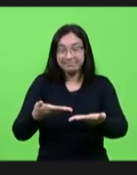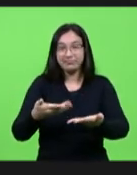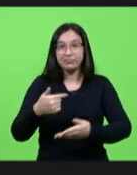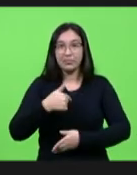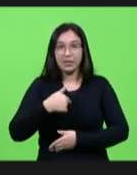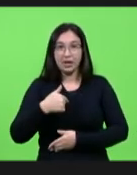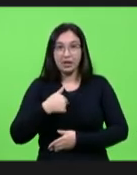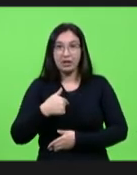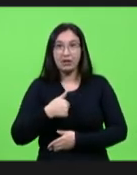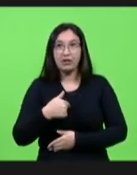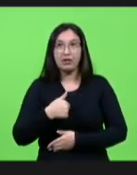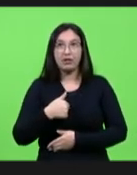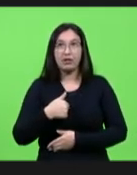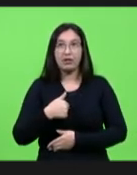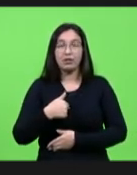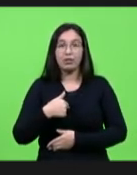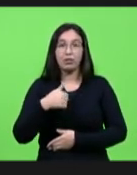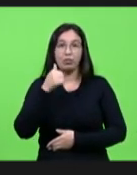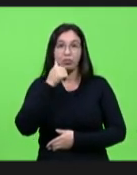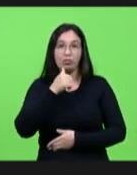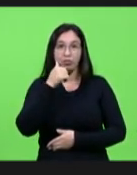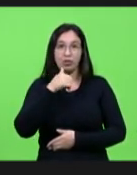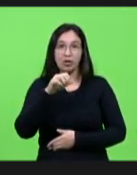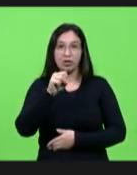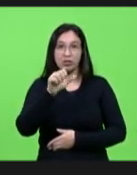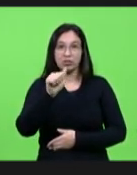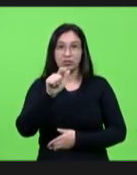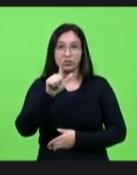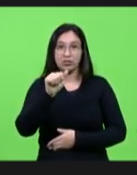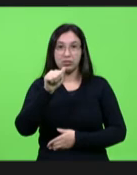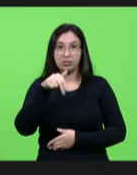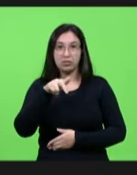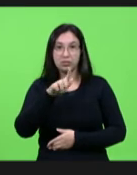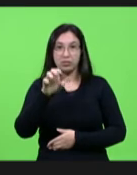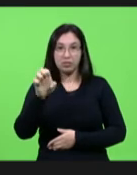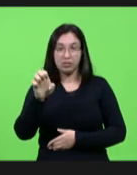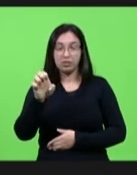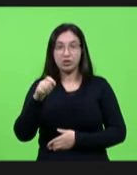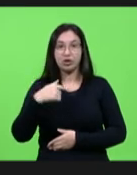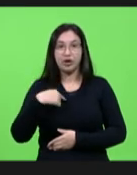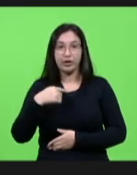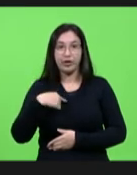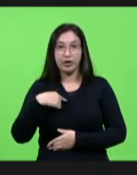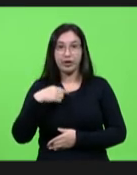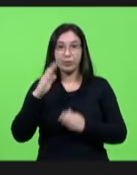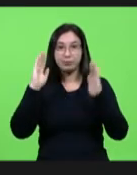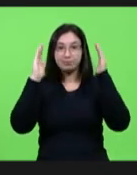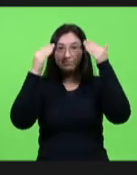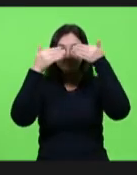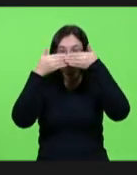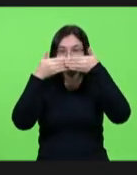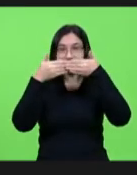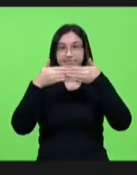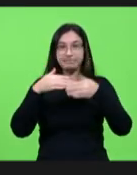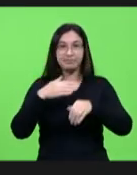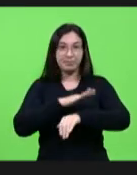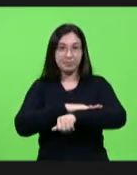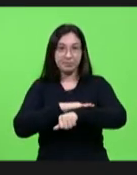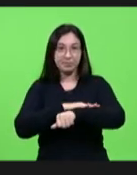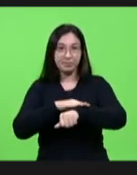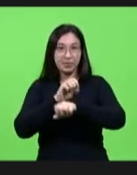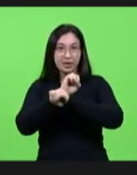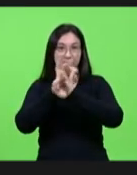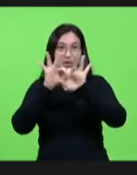Solange mulher com deficiência visual pele clara cabelo